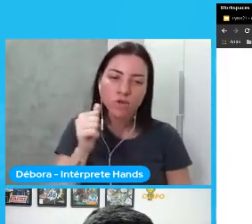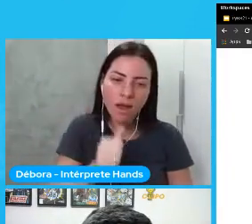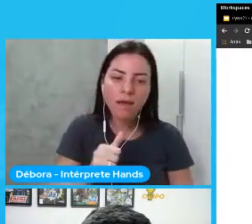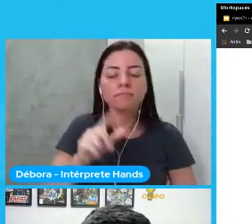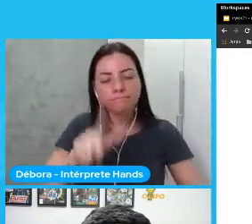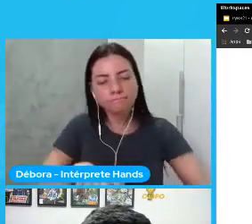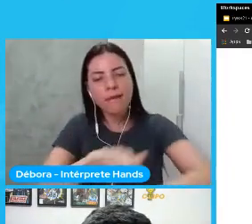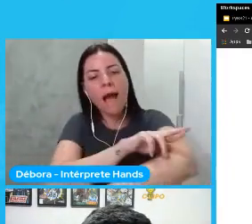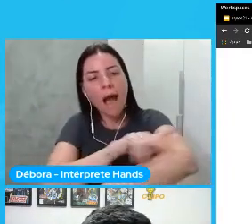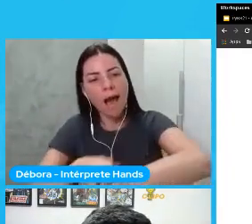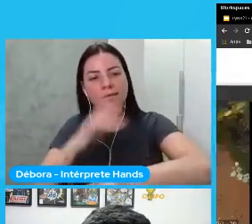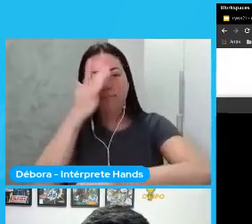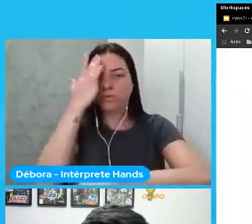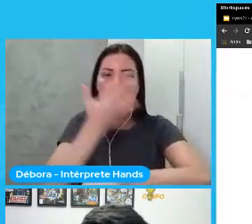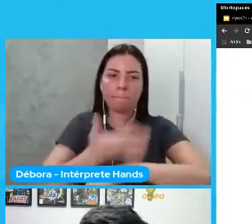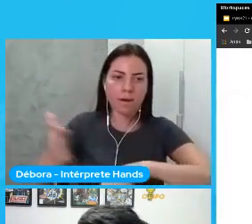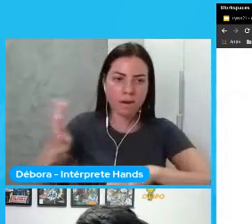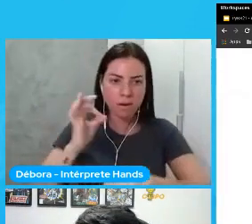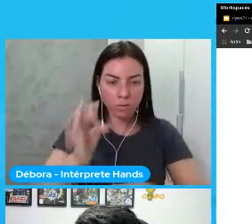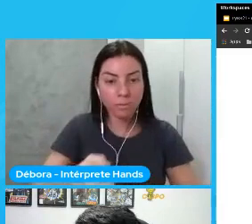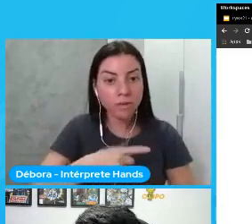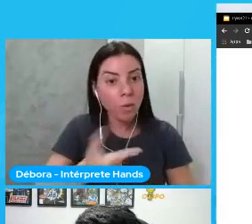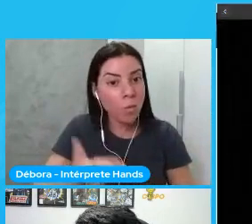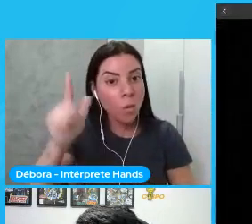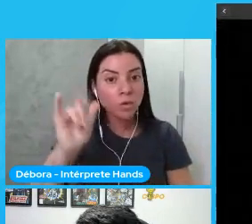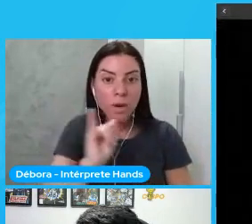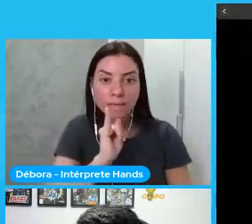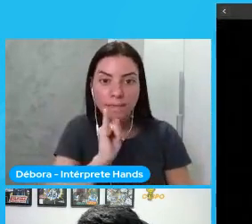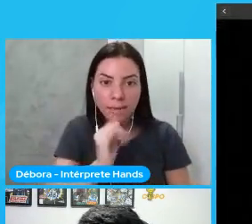aqui a gente tem outro exemplo tá